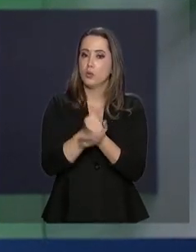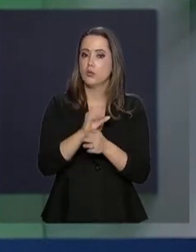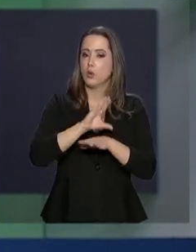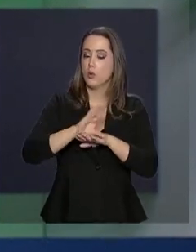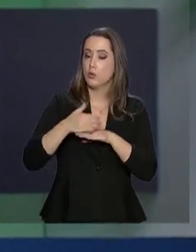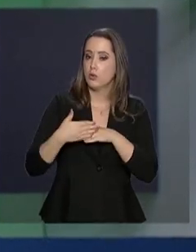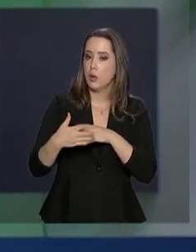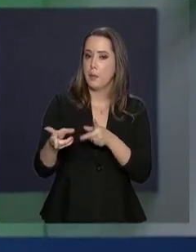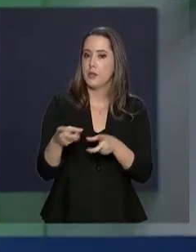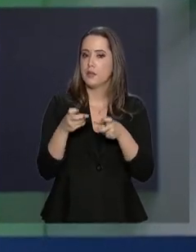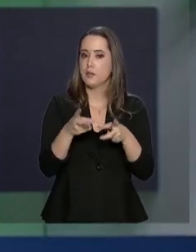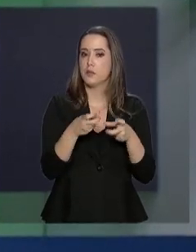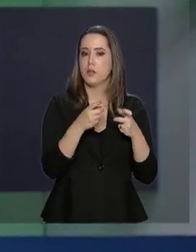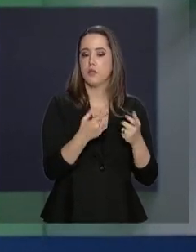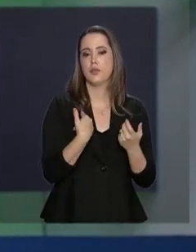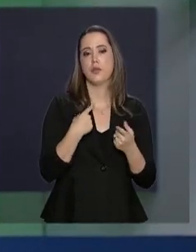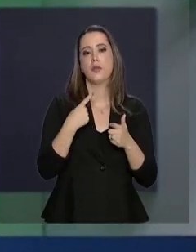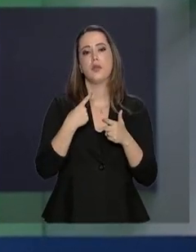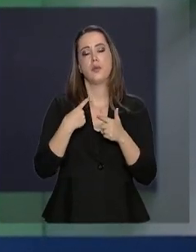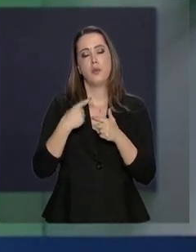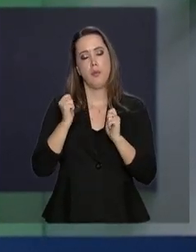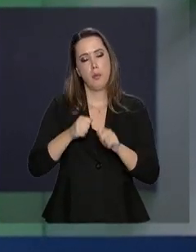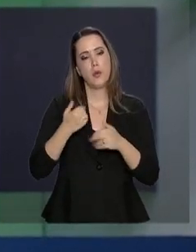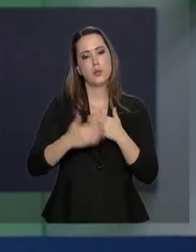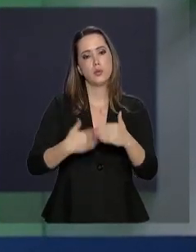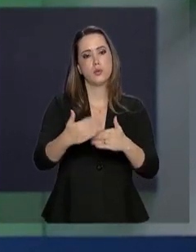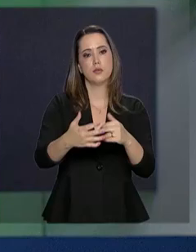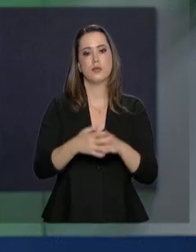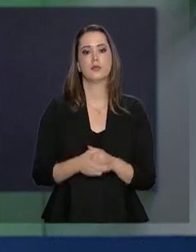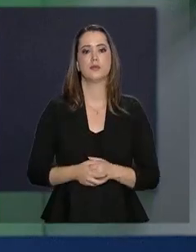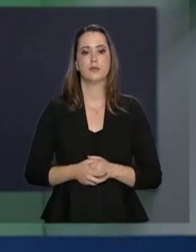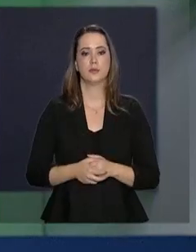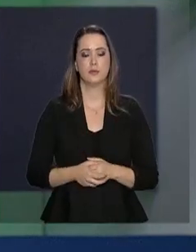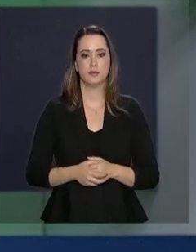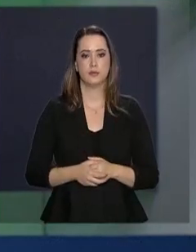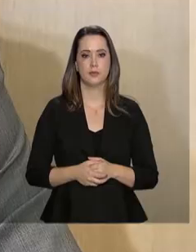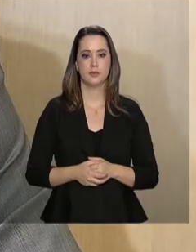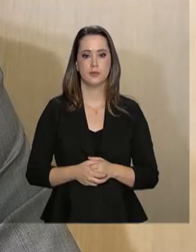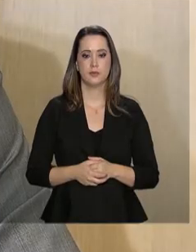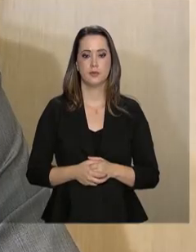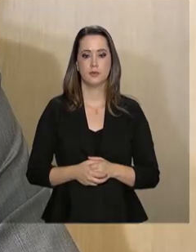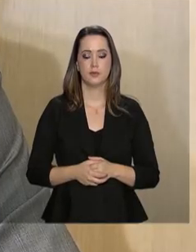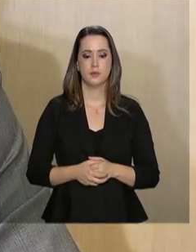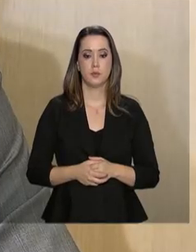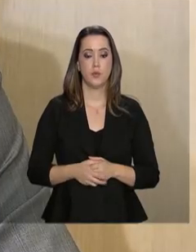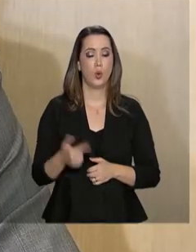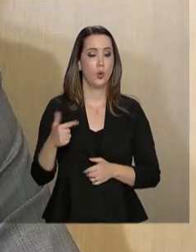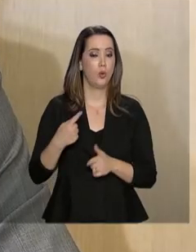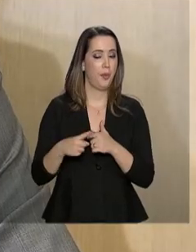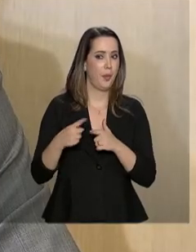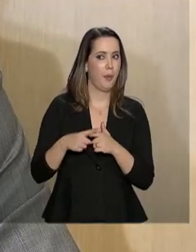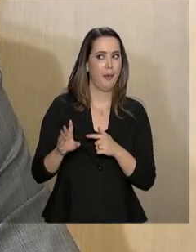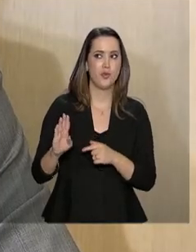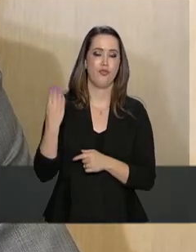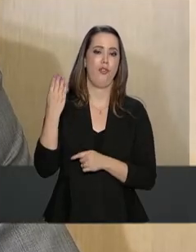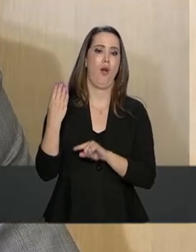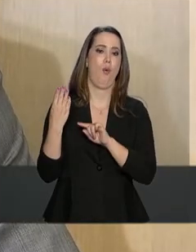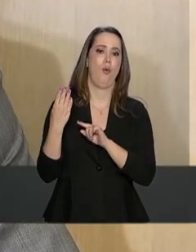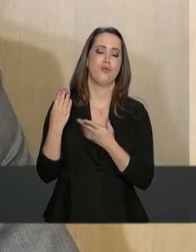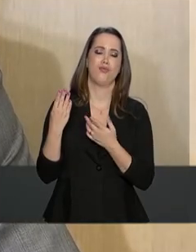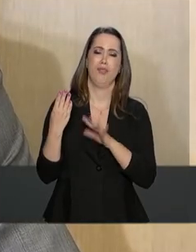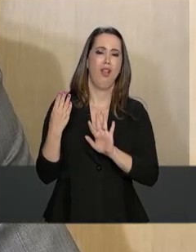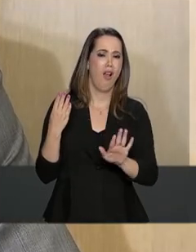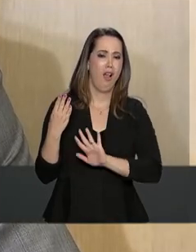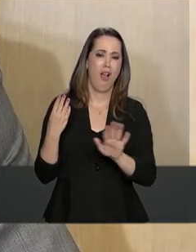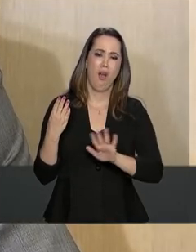em curso e identificar aqueles em condições de continuidade. Não é uma questão que suspeita de fraude ou não, só que são